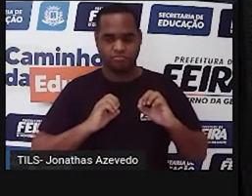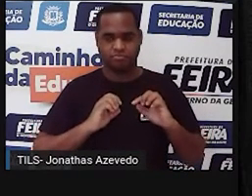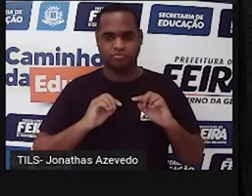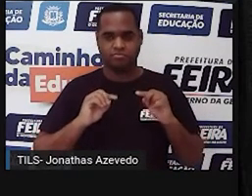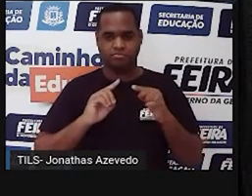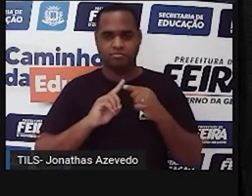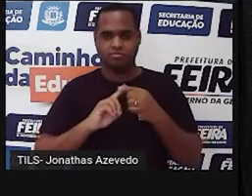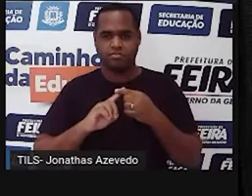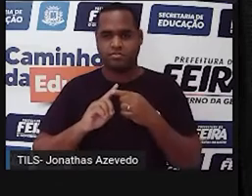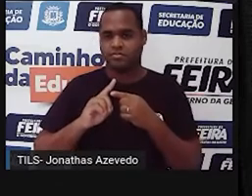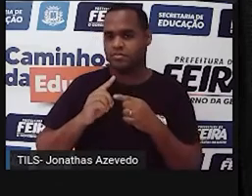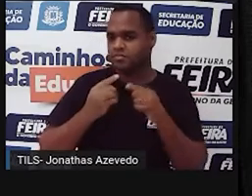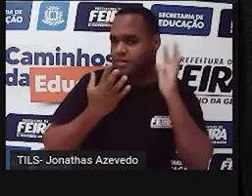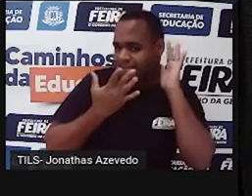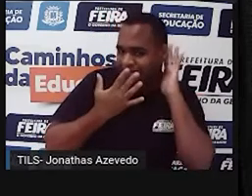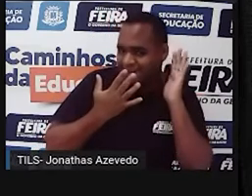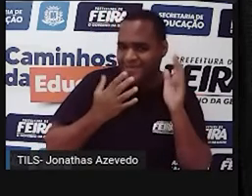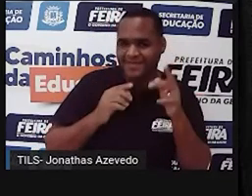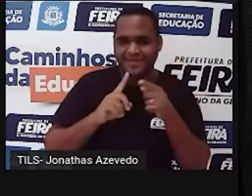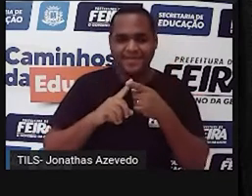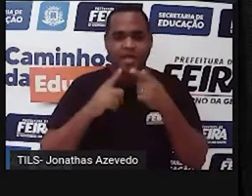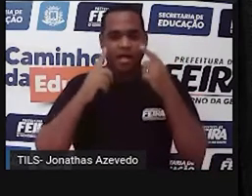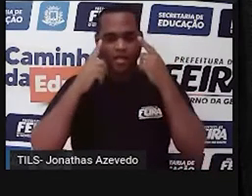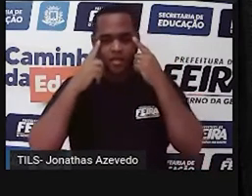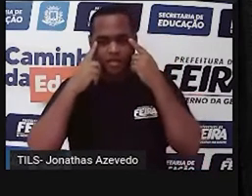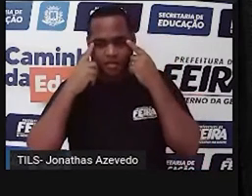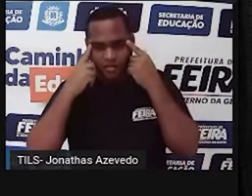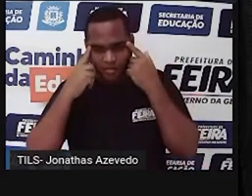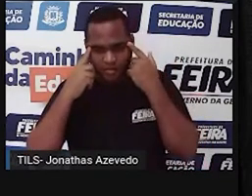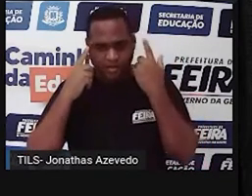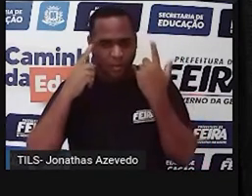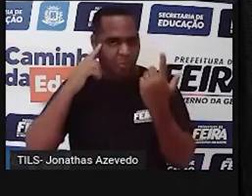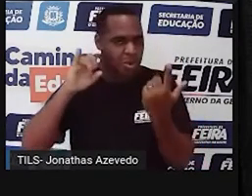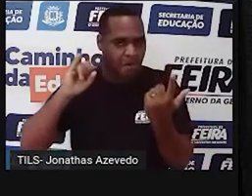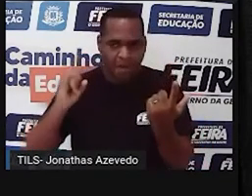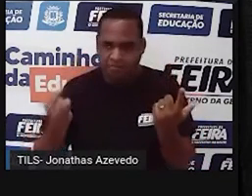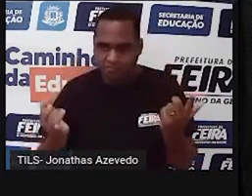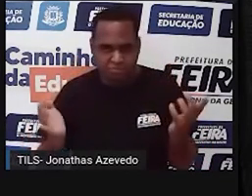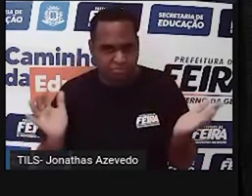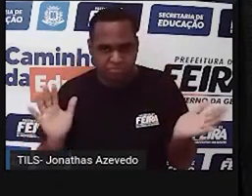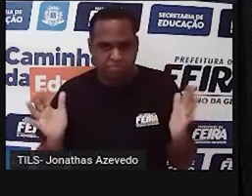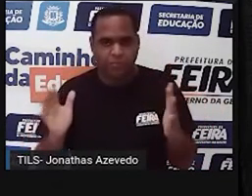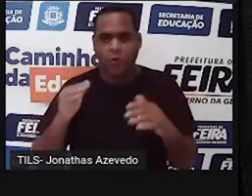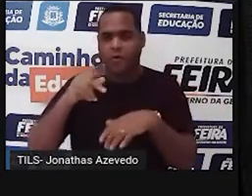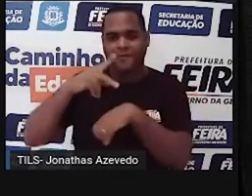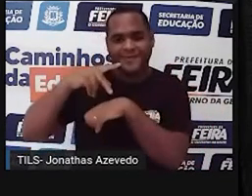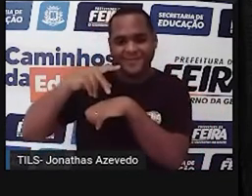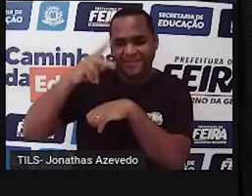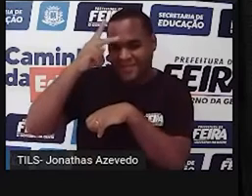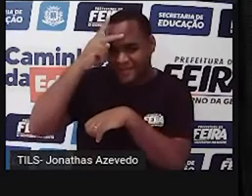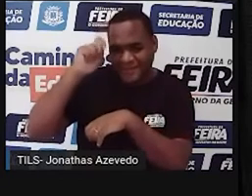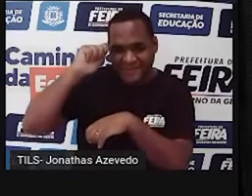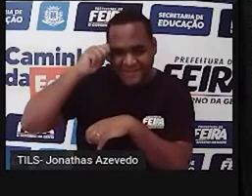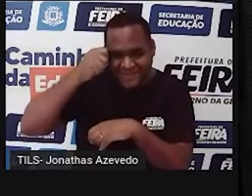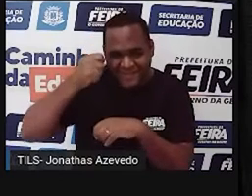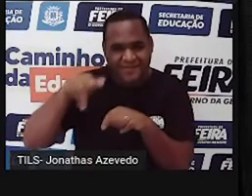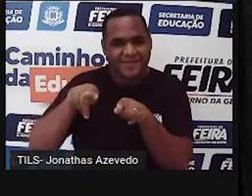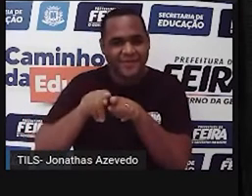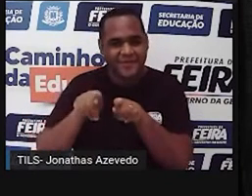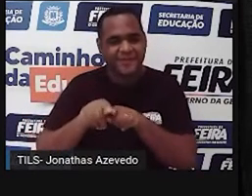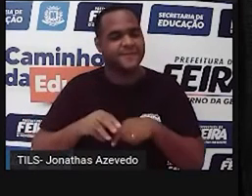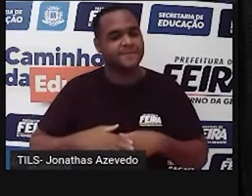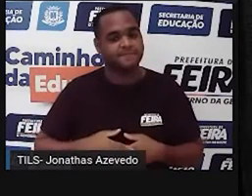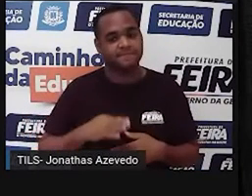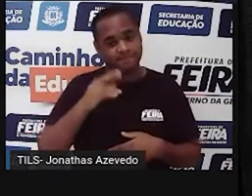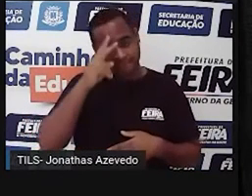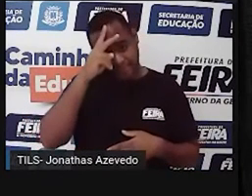afrodescendente, um chinês ou japonês. Mas inclui-se também regionalmente a história da